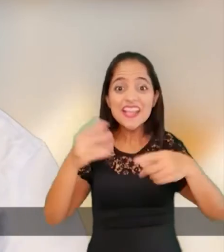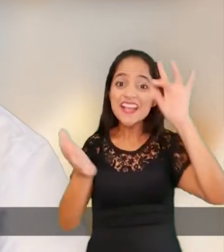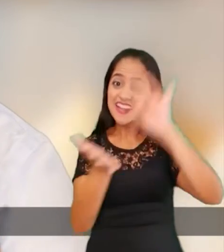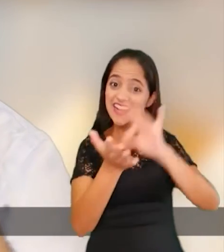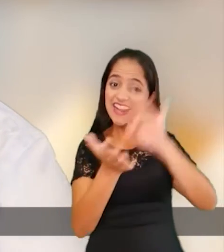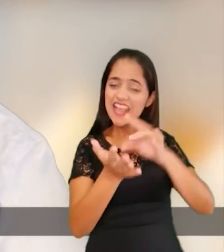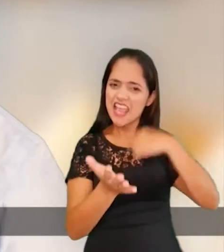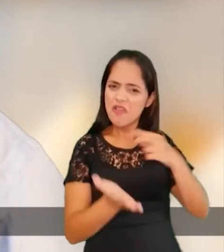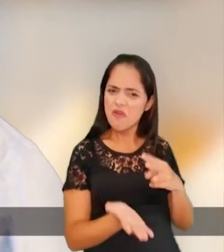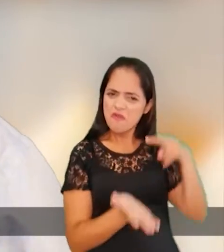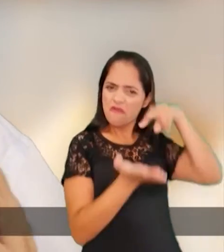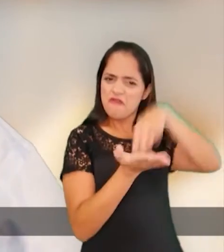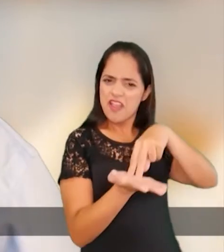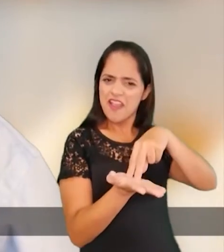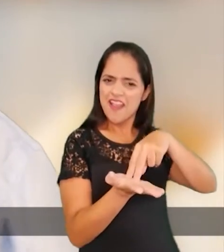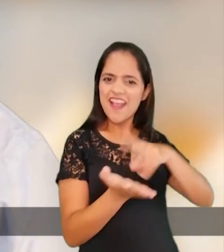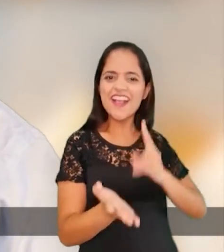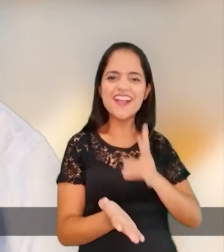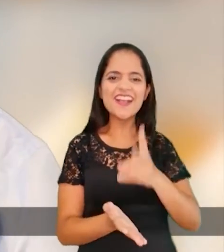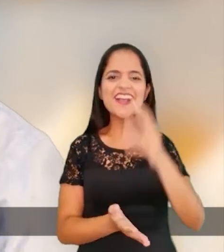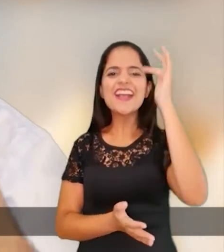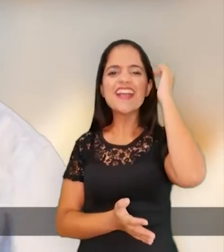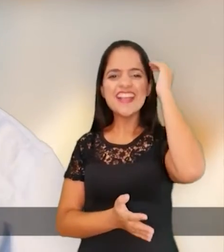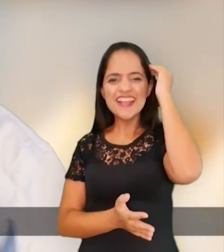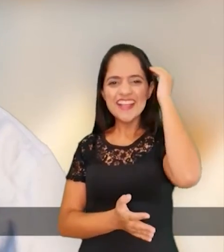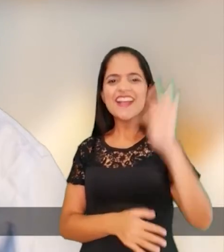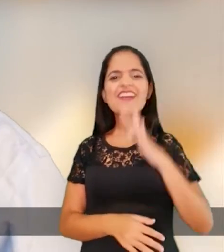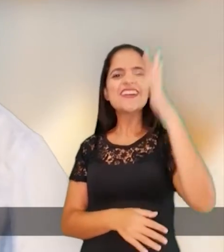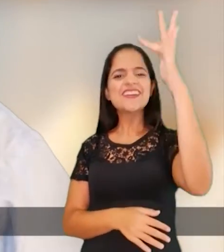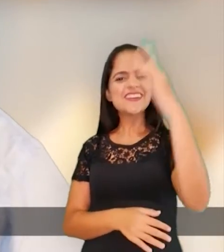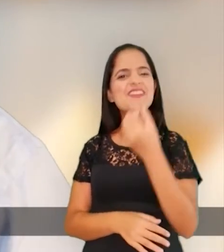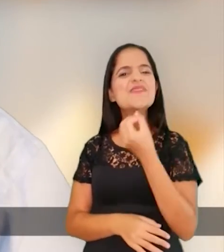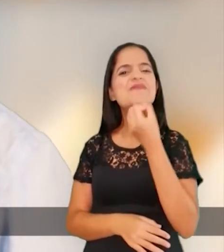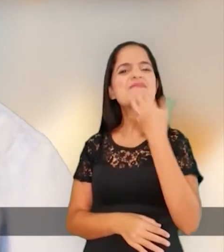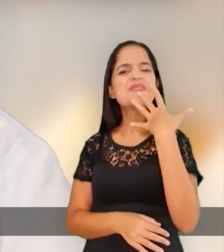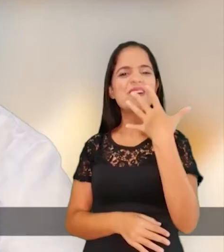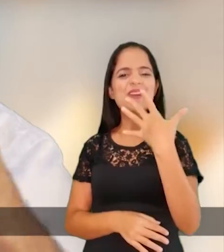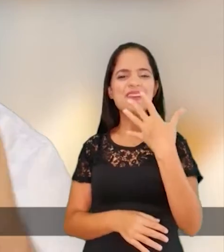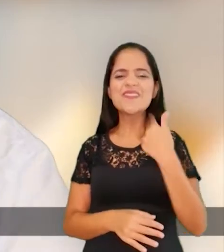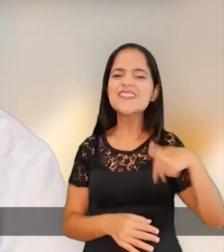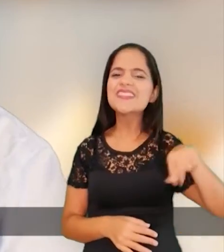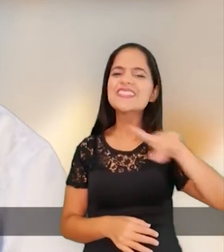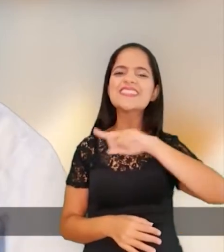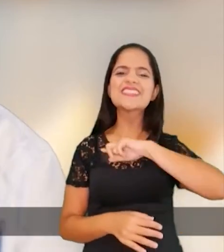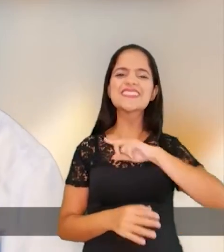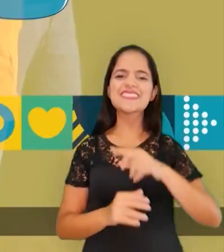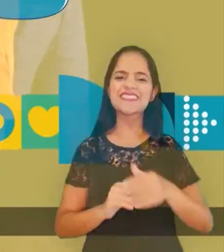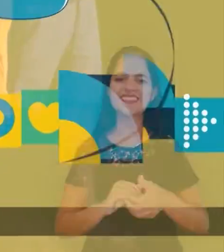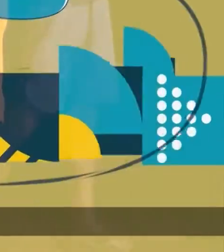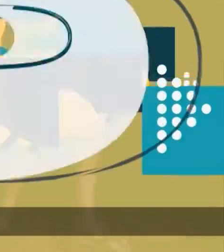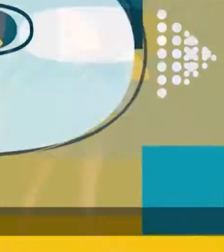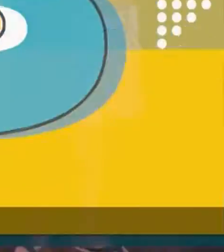Vou firme para levar Itumbiara pelo caminho que a nossa gente merece, num futuro melhor para todos.